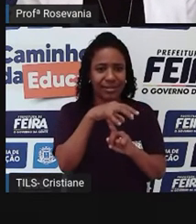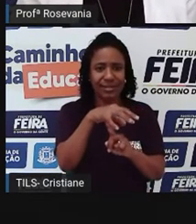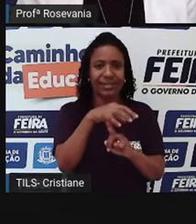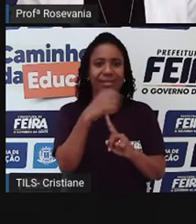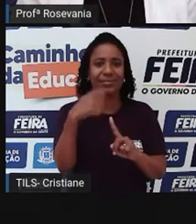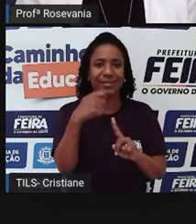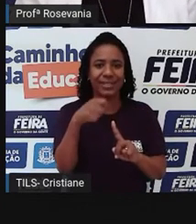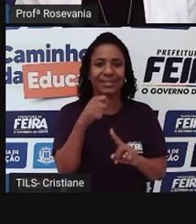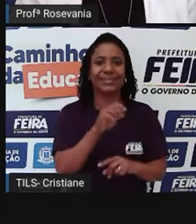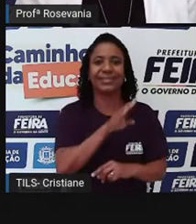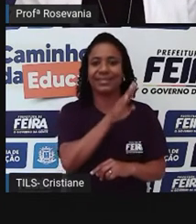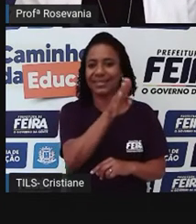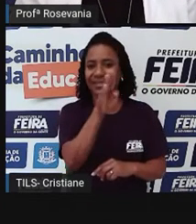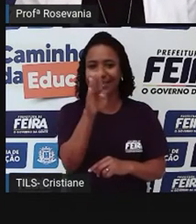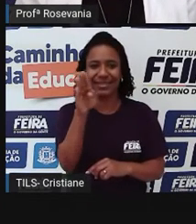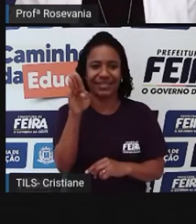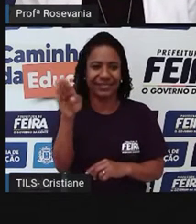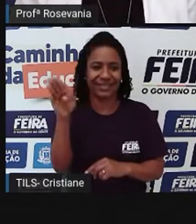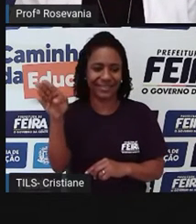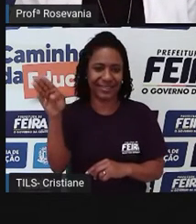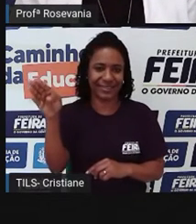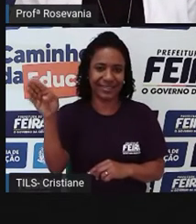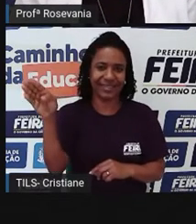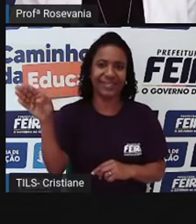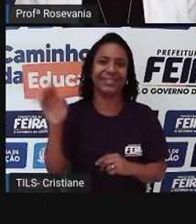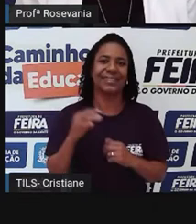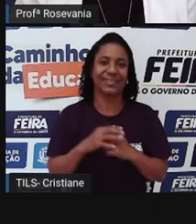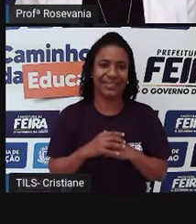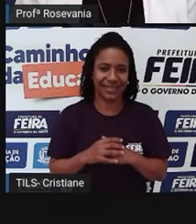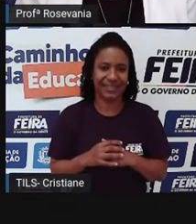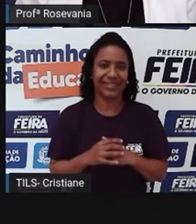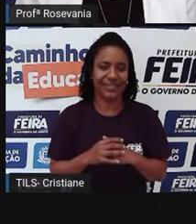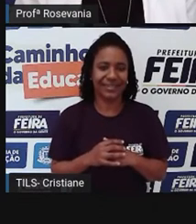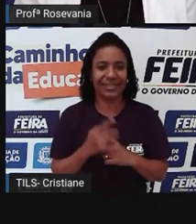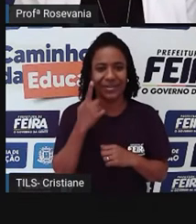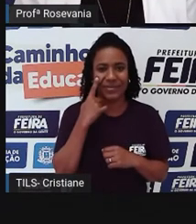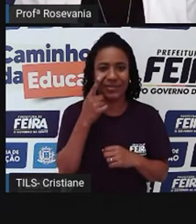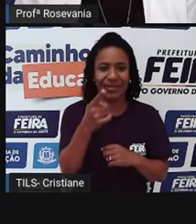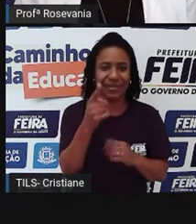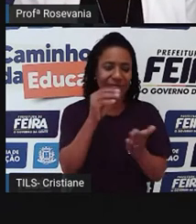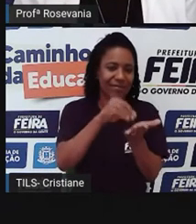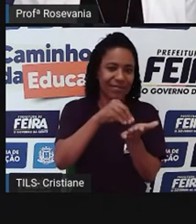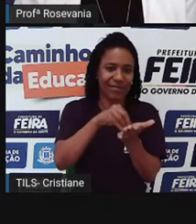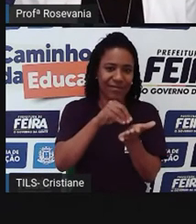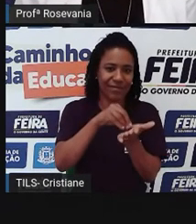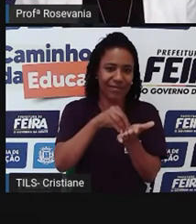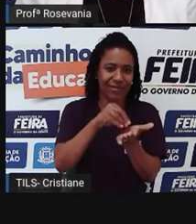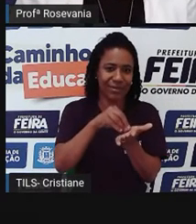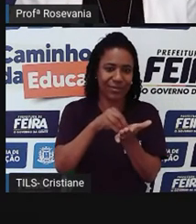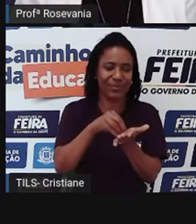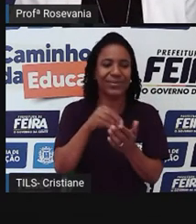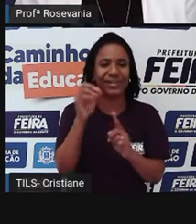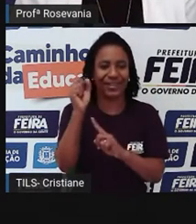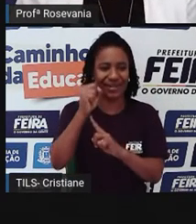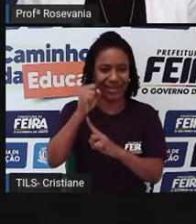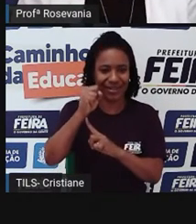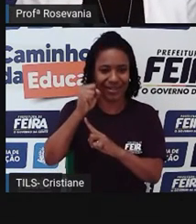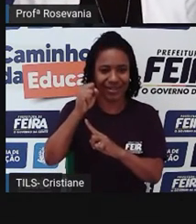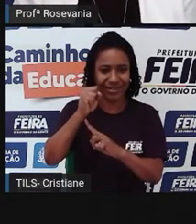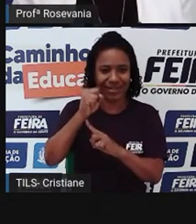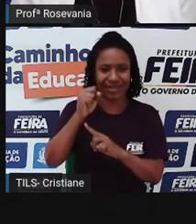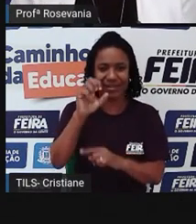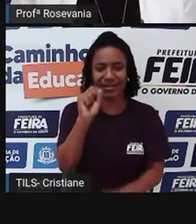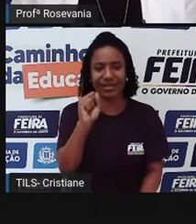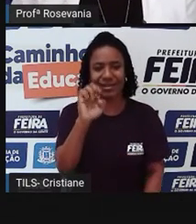gente, o Sergipe ficou, né, faltando aqui o E, né, que ele ficou aqui embaixo, mas aqui a palavra Sergipe, essa é uma feira de